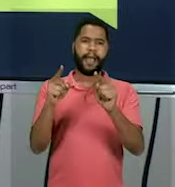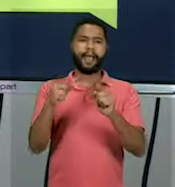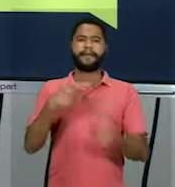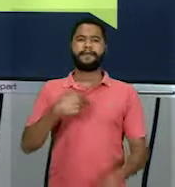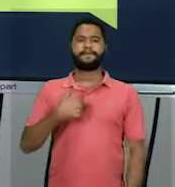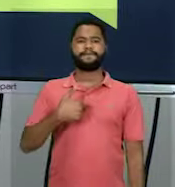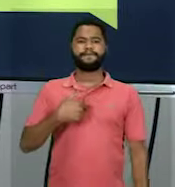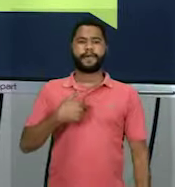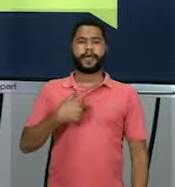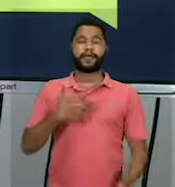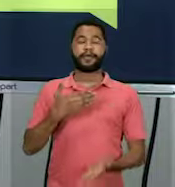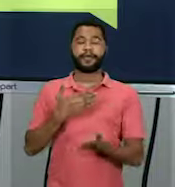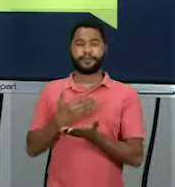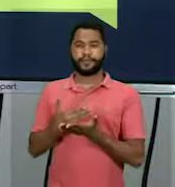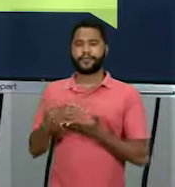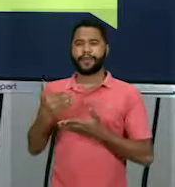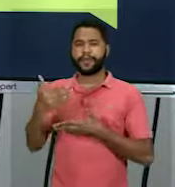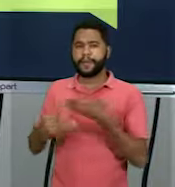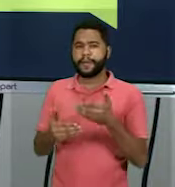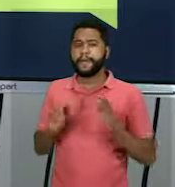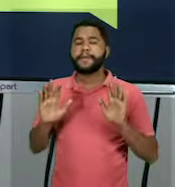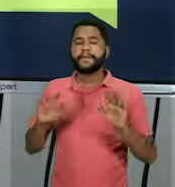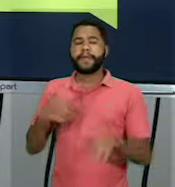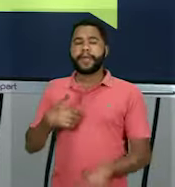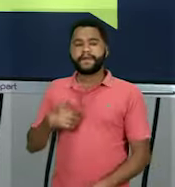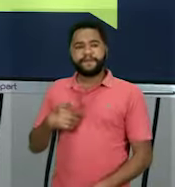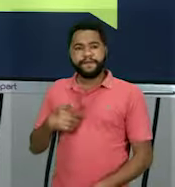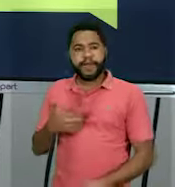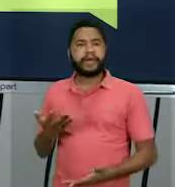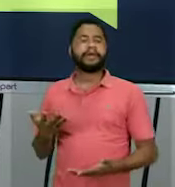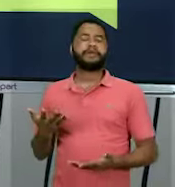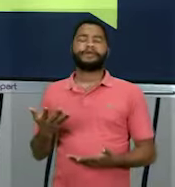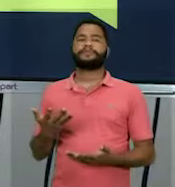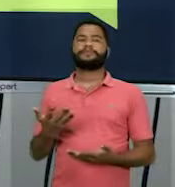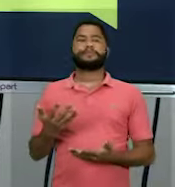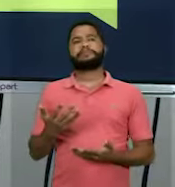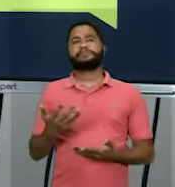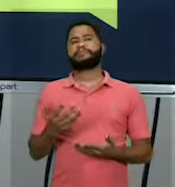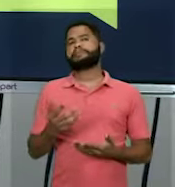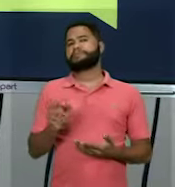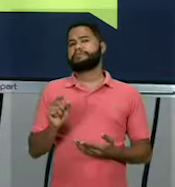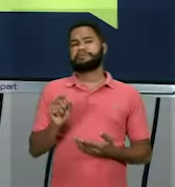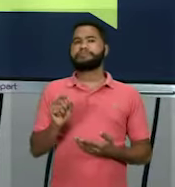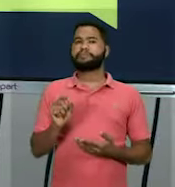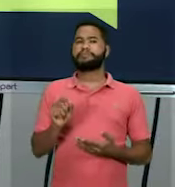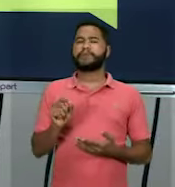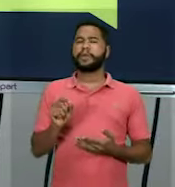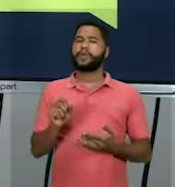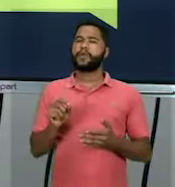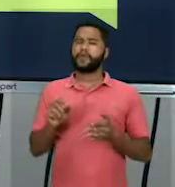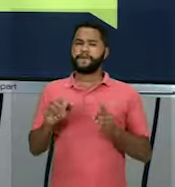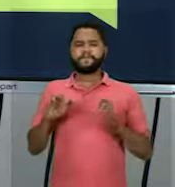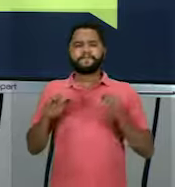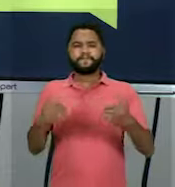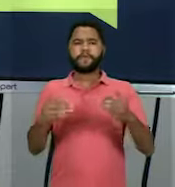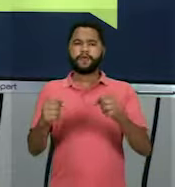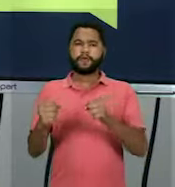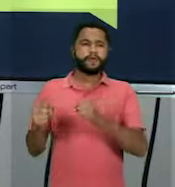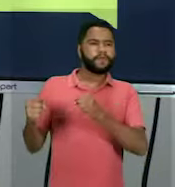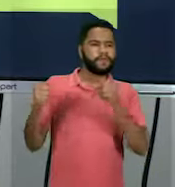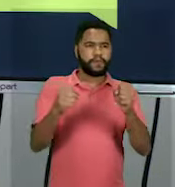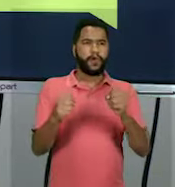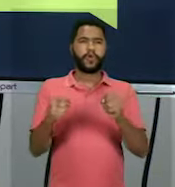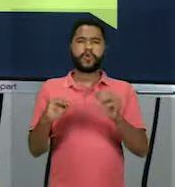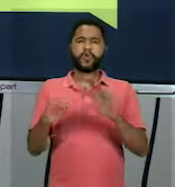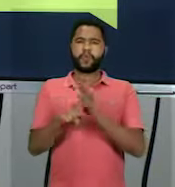processo inicial aí. Mas Vargas, apesar de estar ali centralizando esse poder, criando